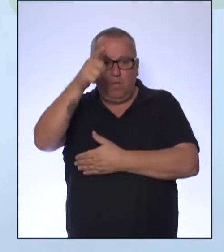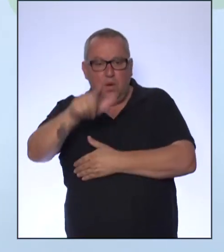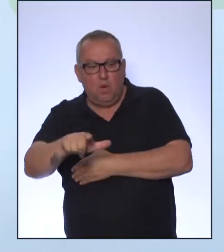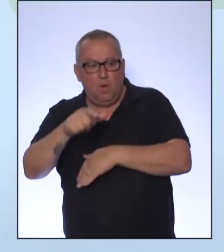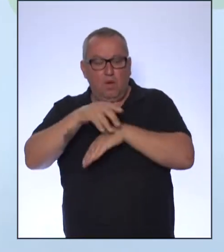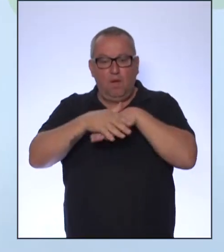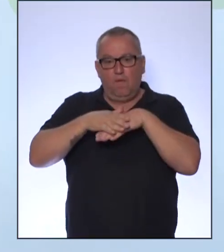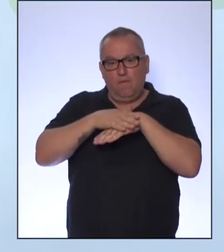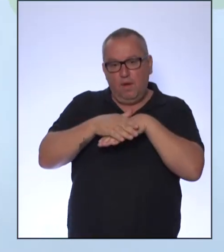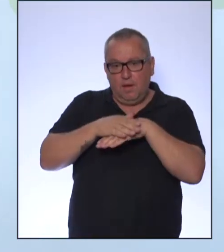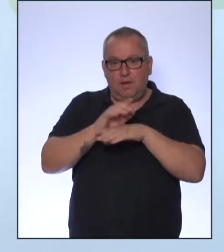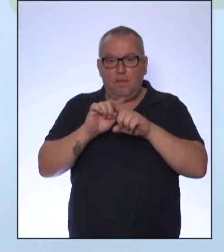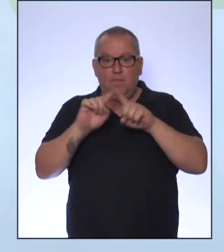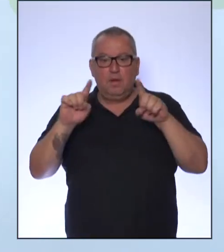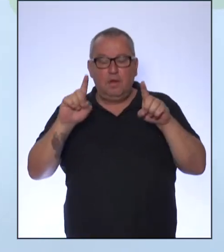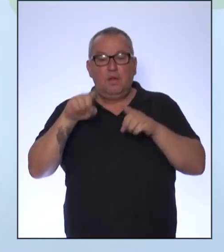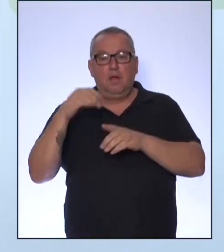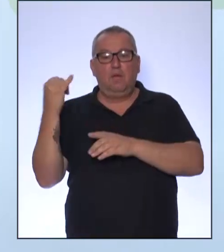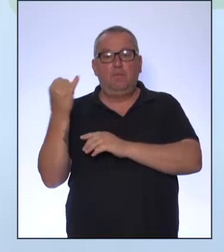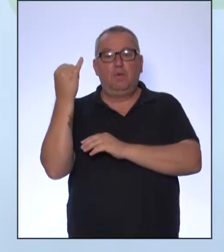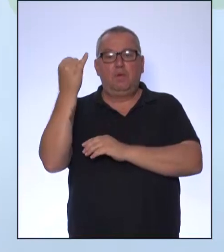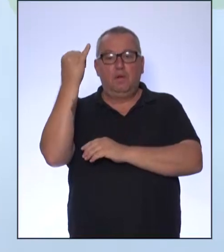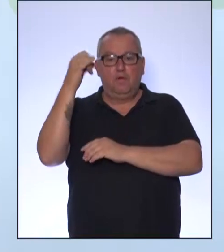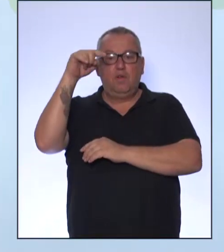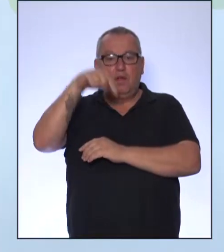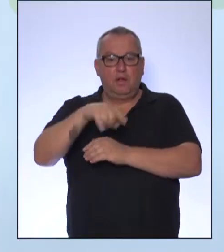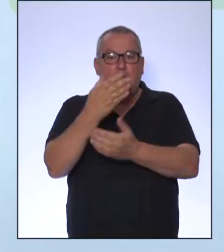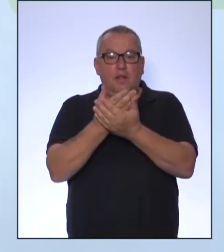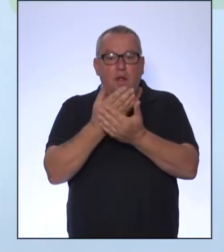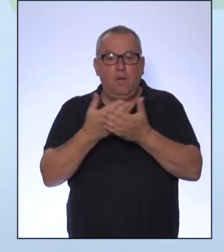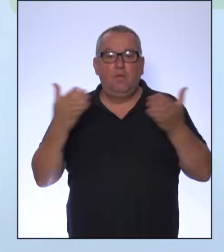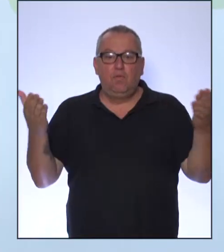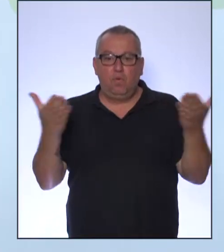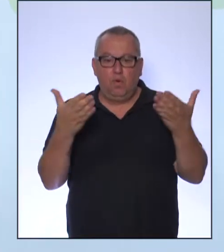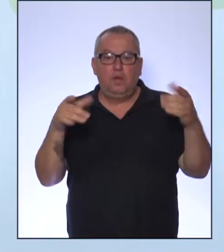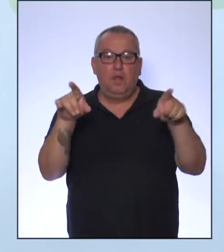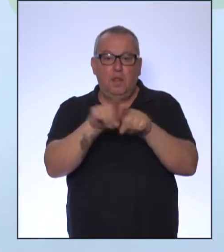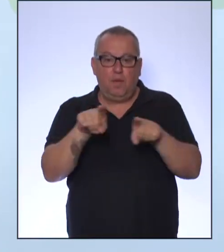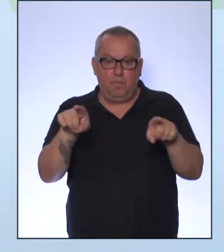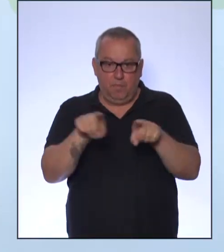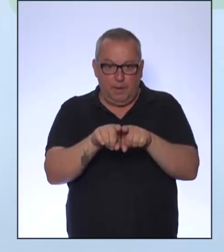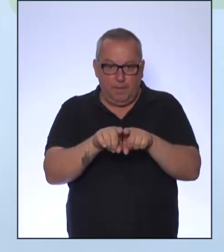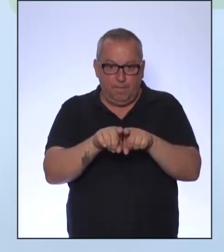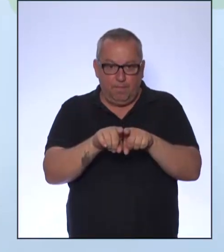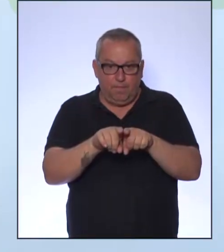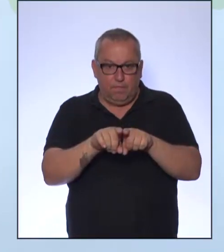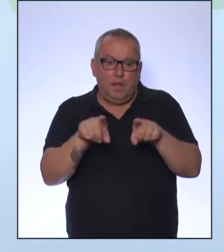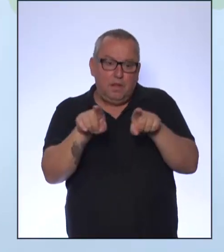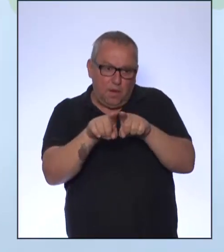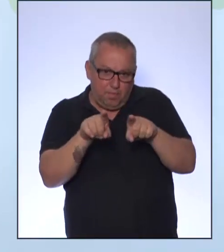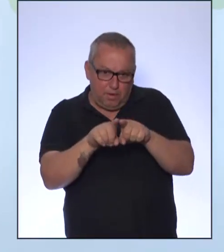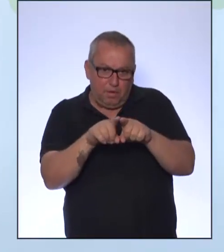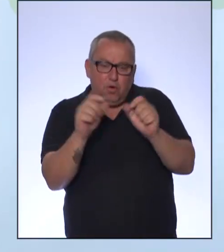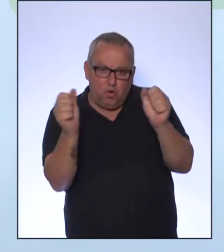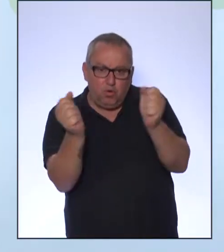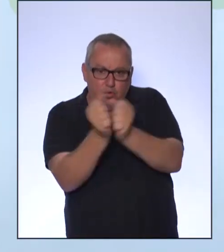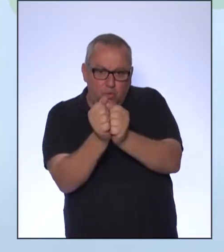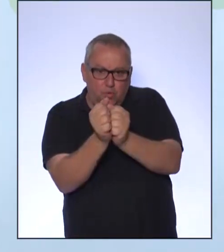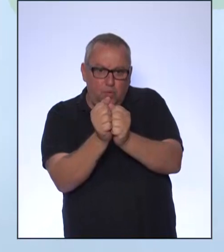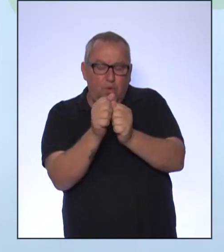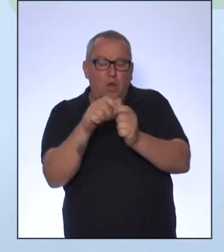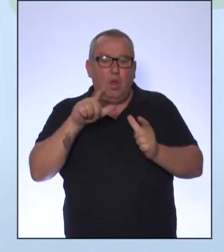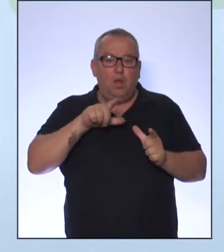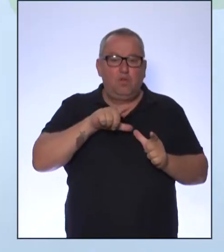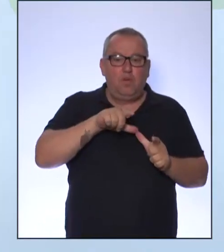conversa, mas que são fundamentais aqui nessa aula de hoje também. E dentro da geografia, nós temos